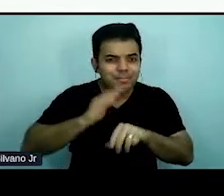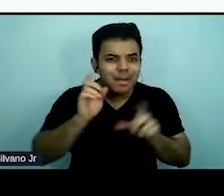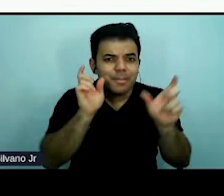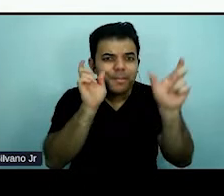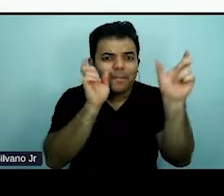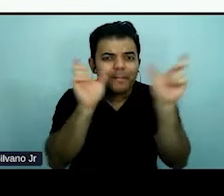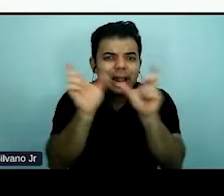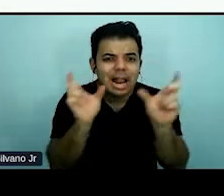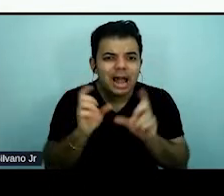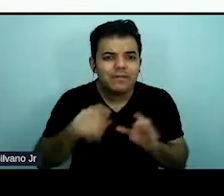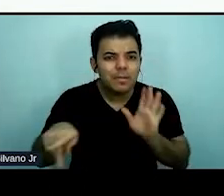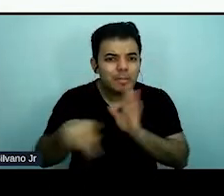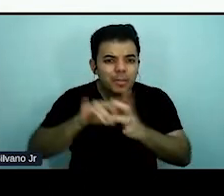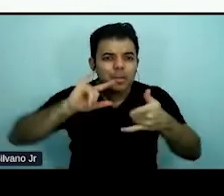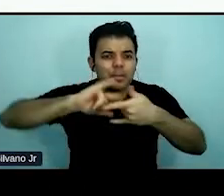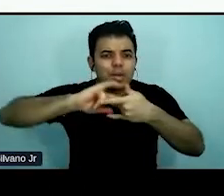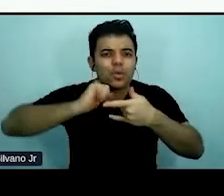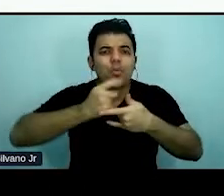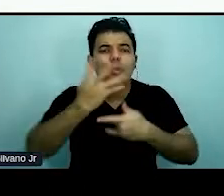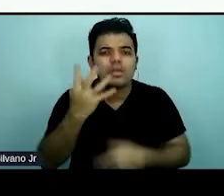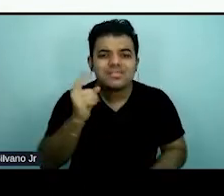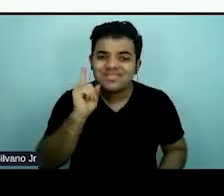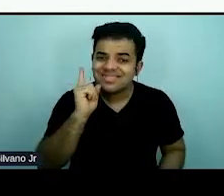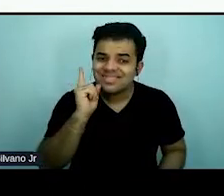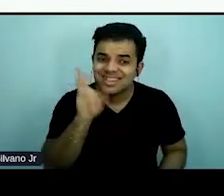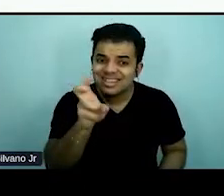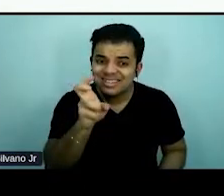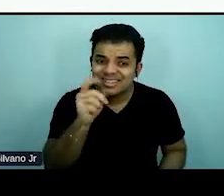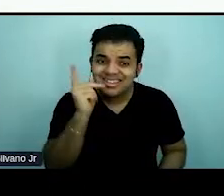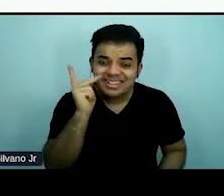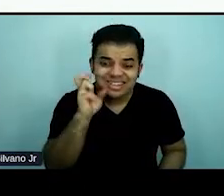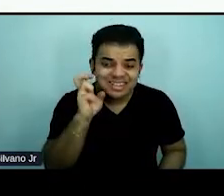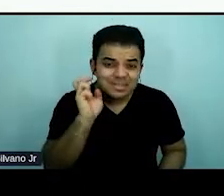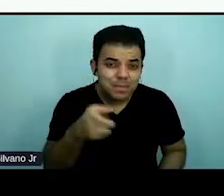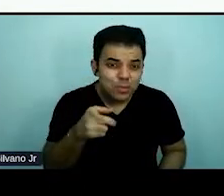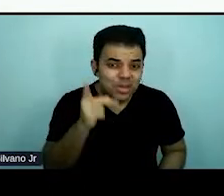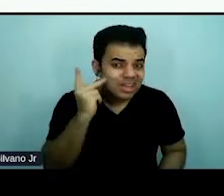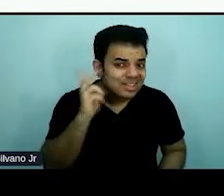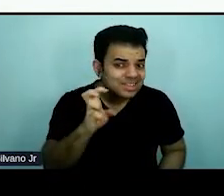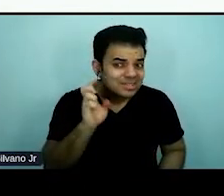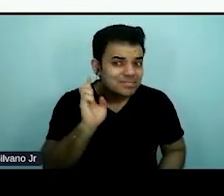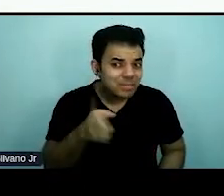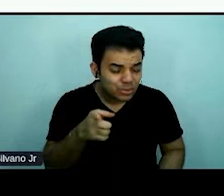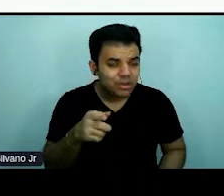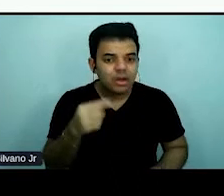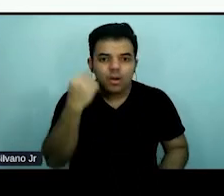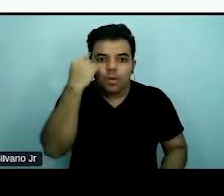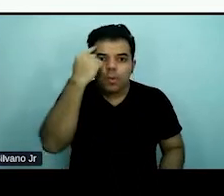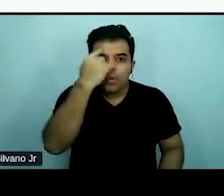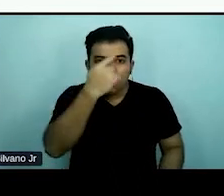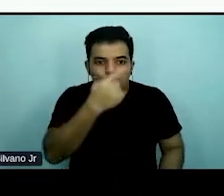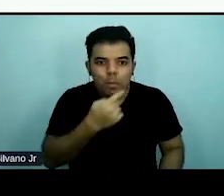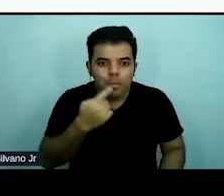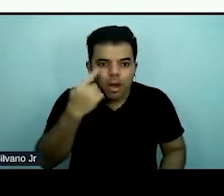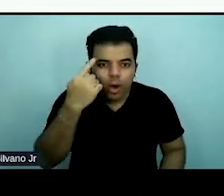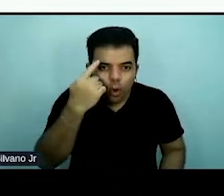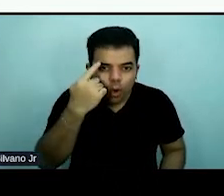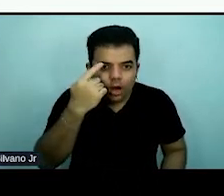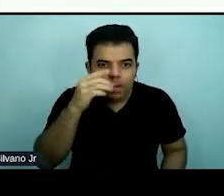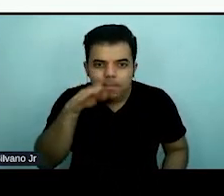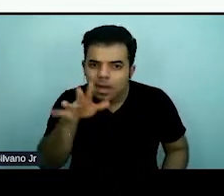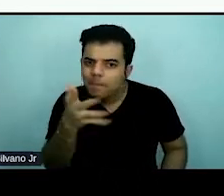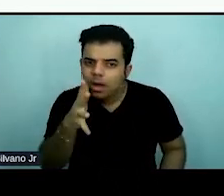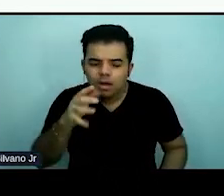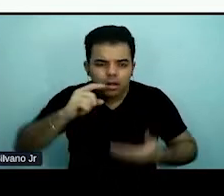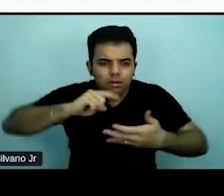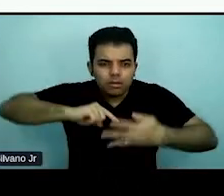palavras. Leva-se cerca de uma hora e três minutos para você ler atentamente um termo de serviço, de